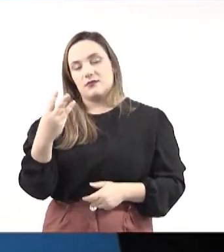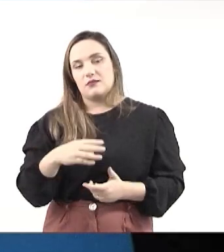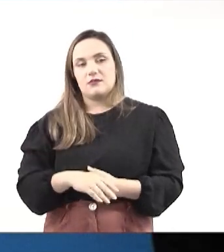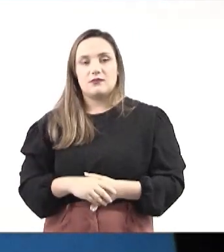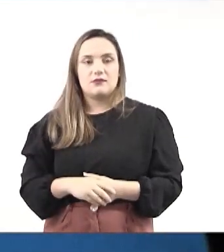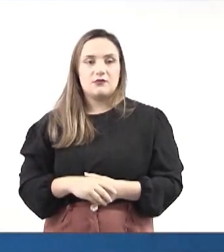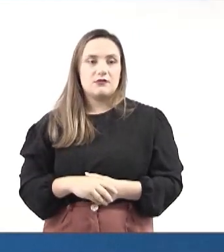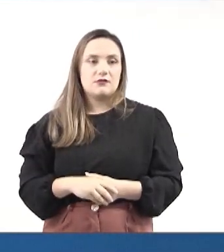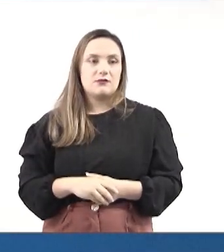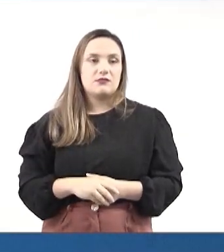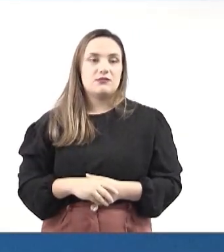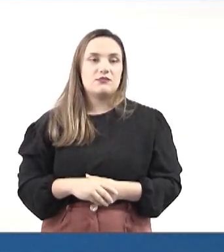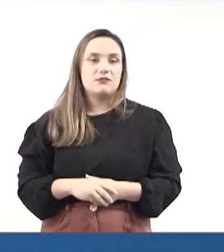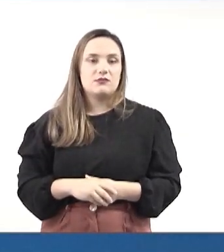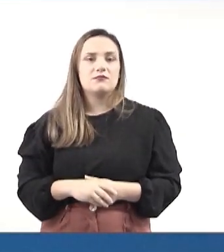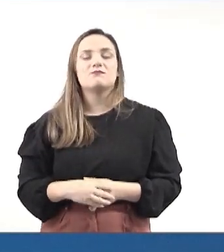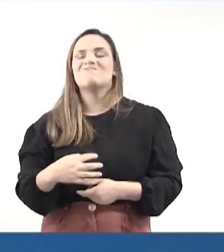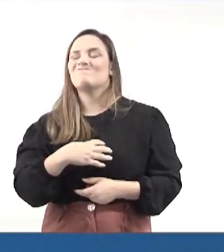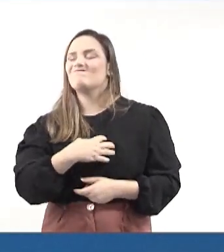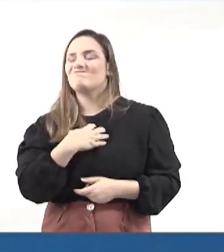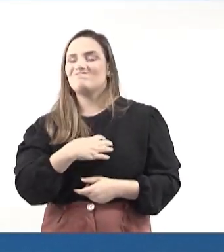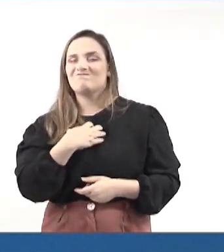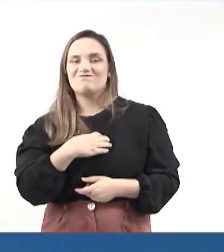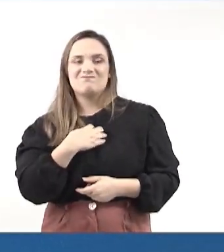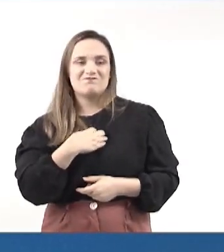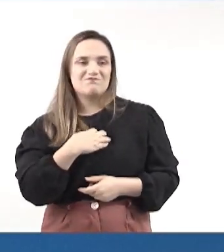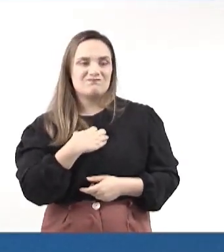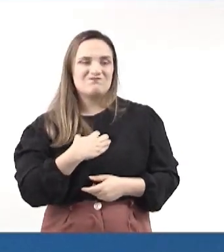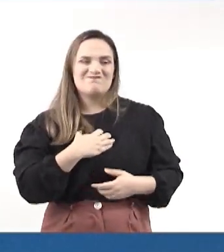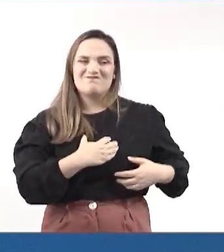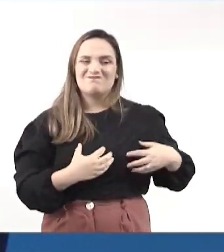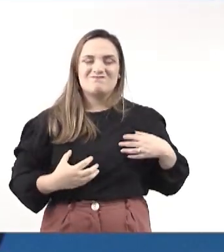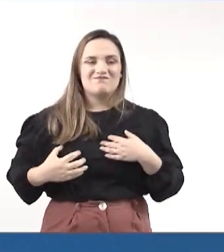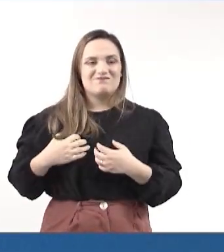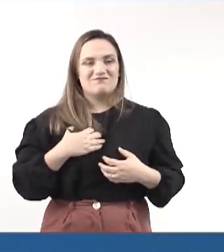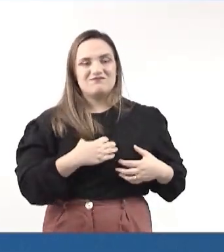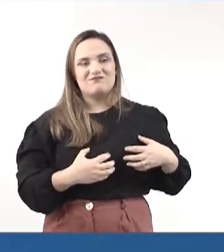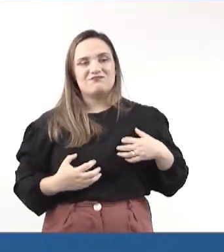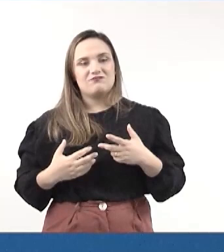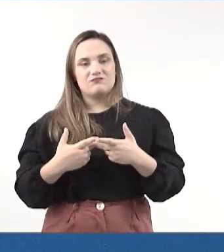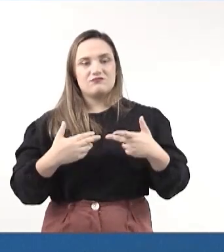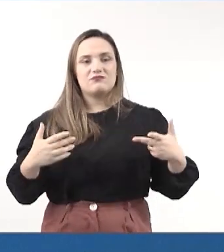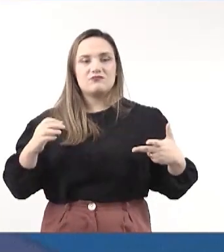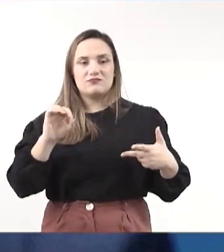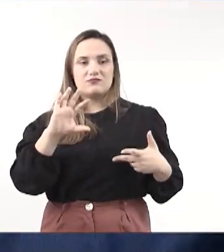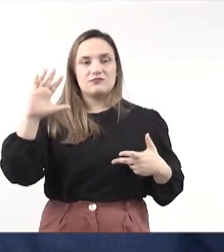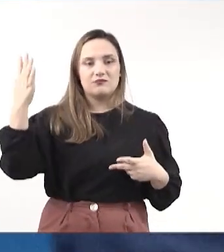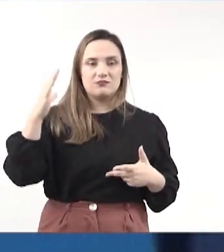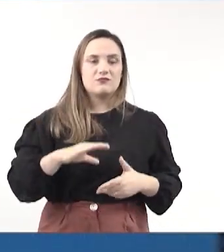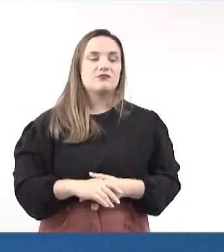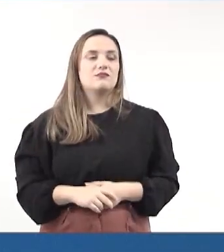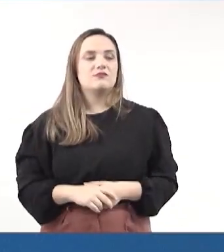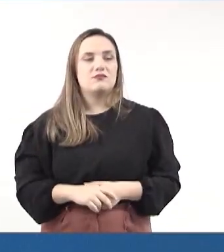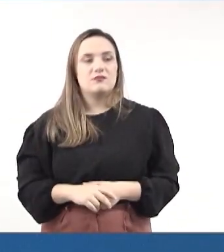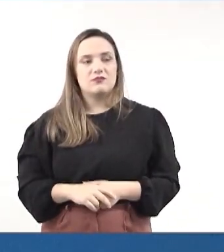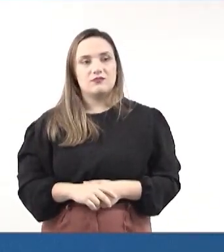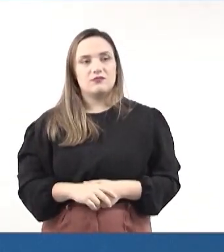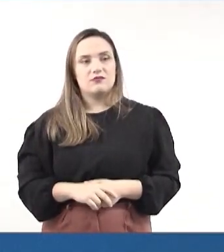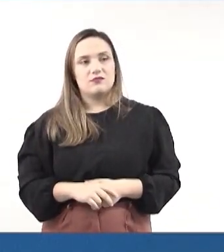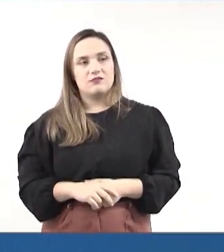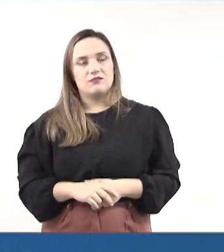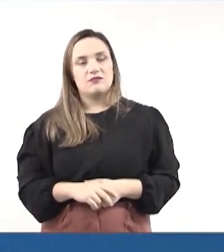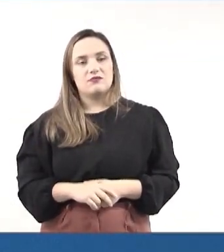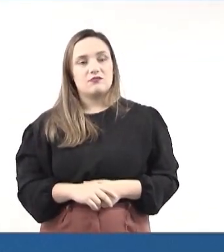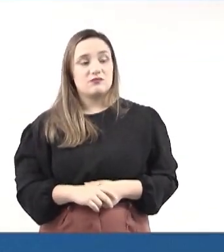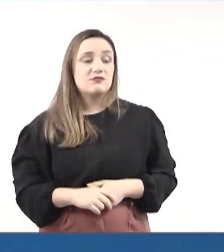nossa manifestação, o nosso inconformismo, a nossa indignação com o que vem acontecendo com este eixo